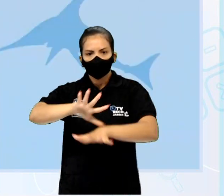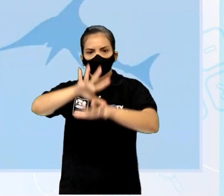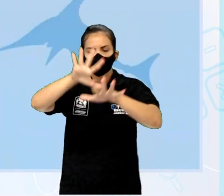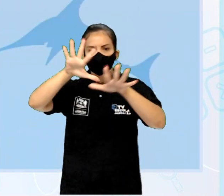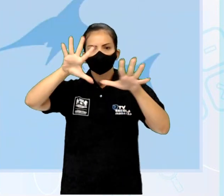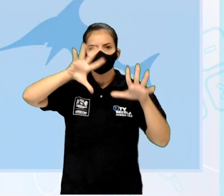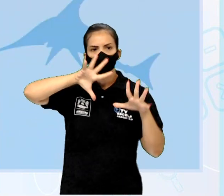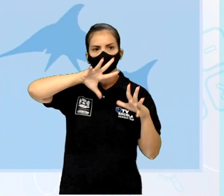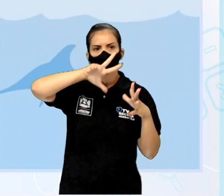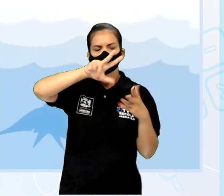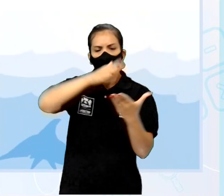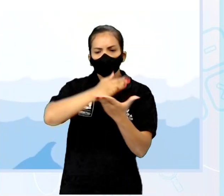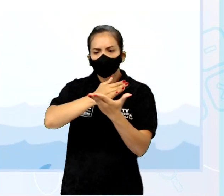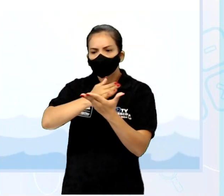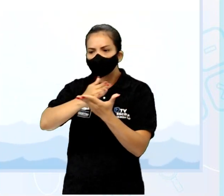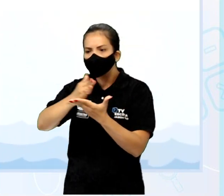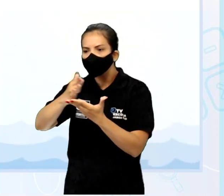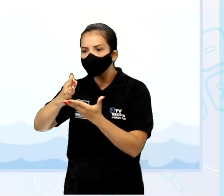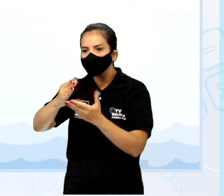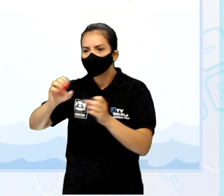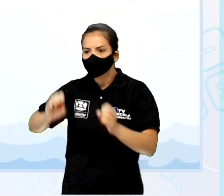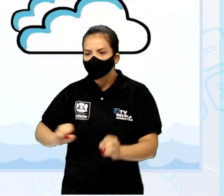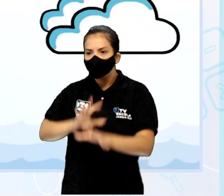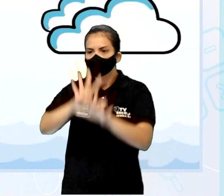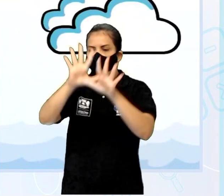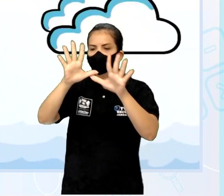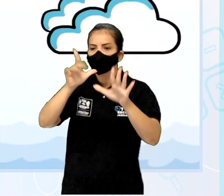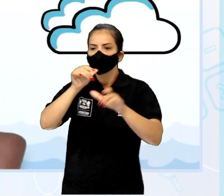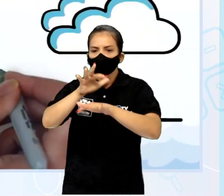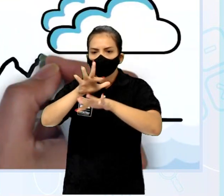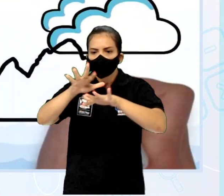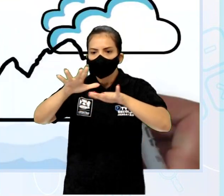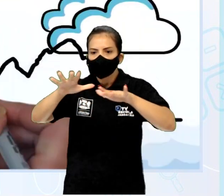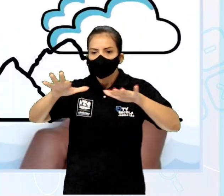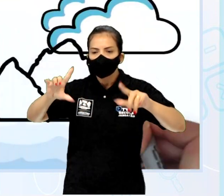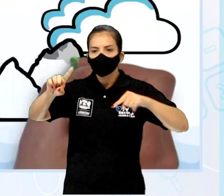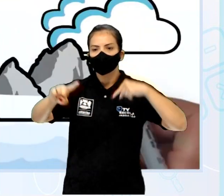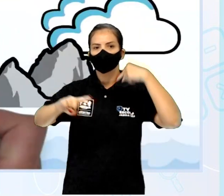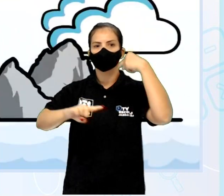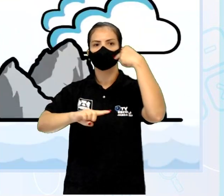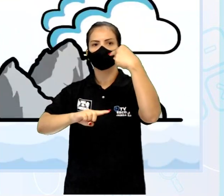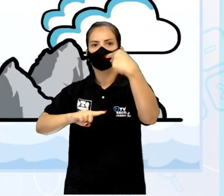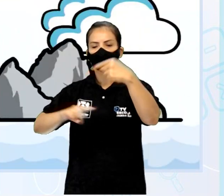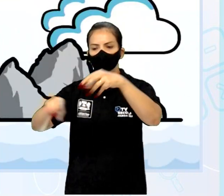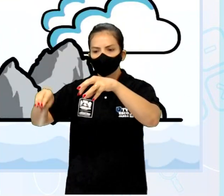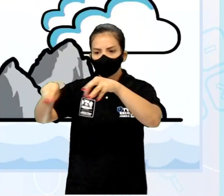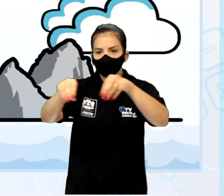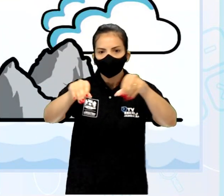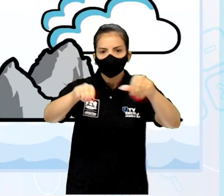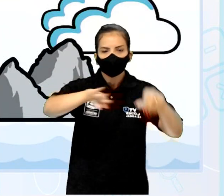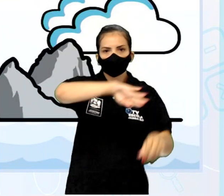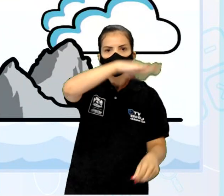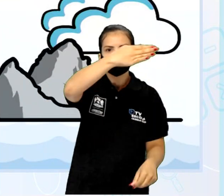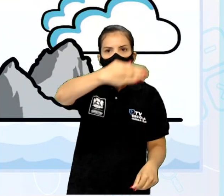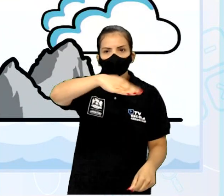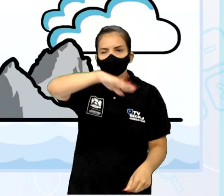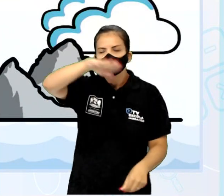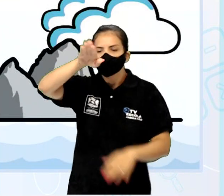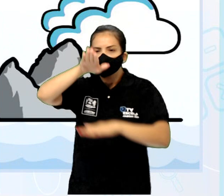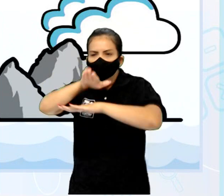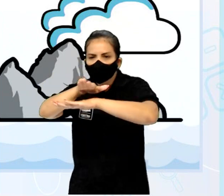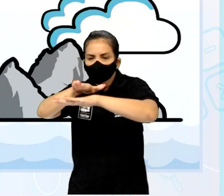começaram pelo mar, em seguida fizeram a terra, as montanhas e as planícies.